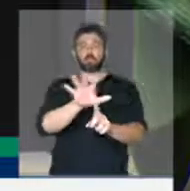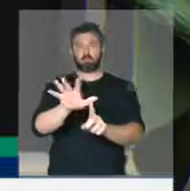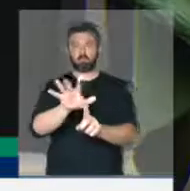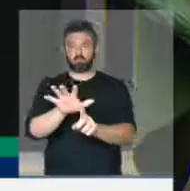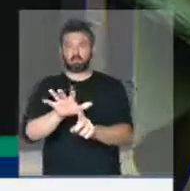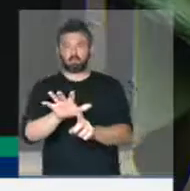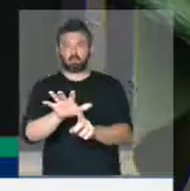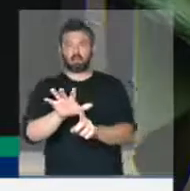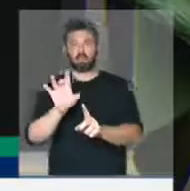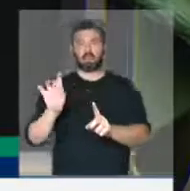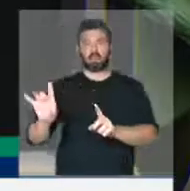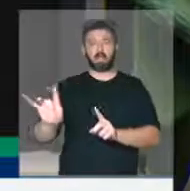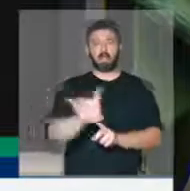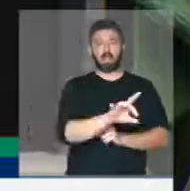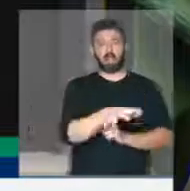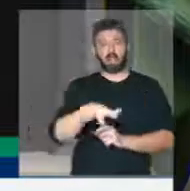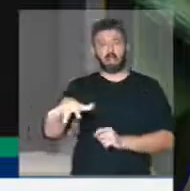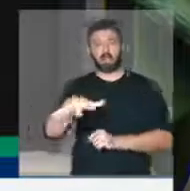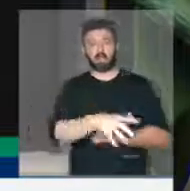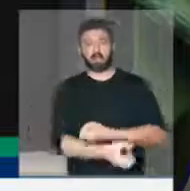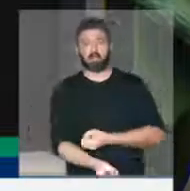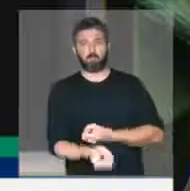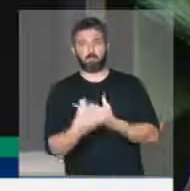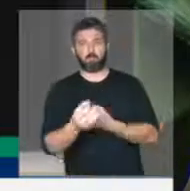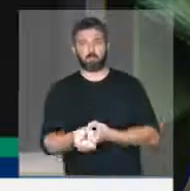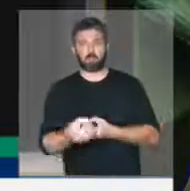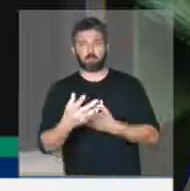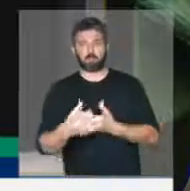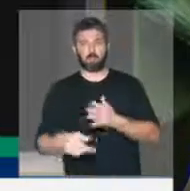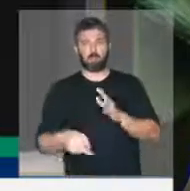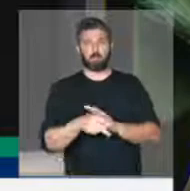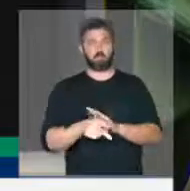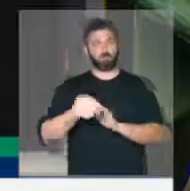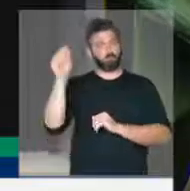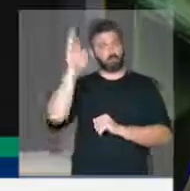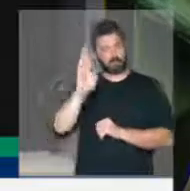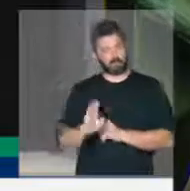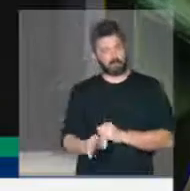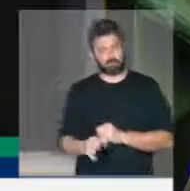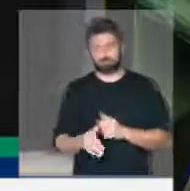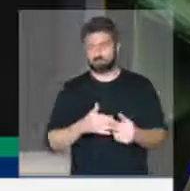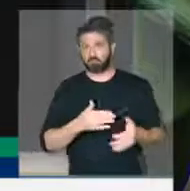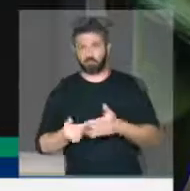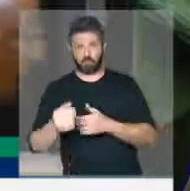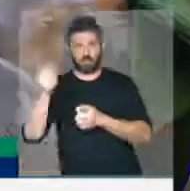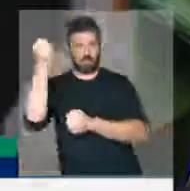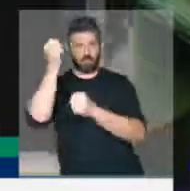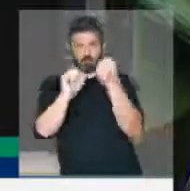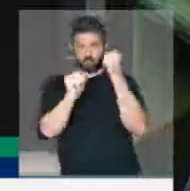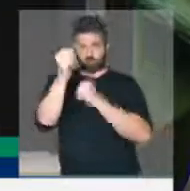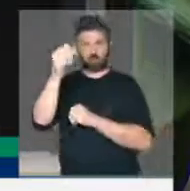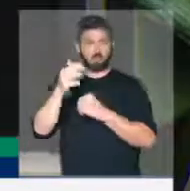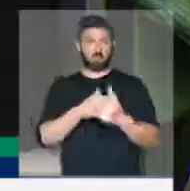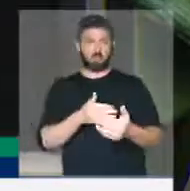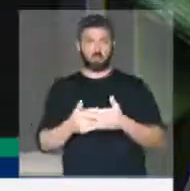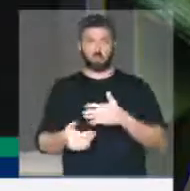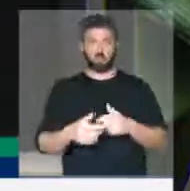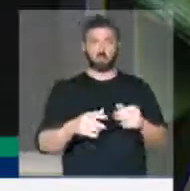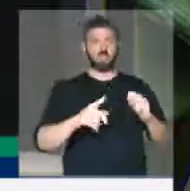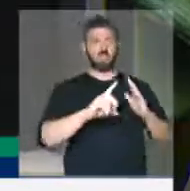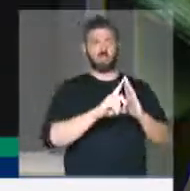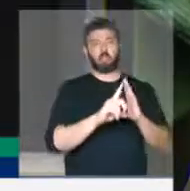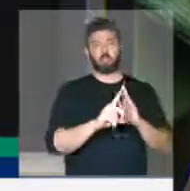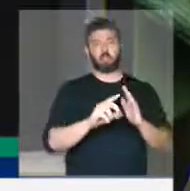cada segmento produtivo do setor brasileiro, seja da indústria, seja do